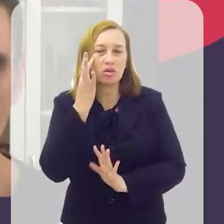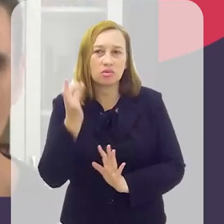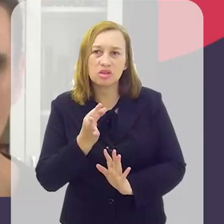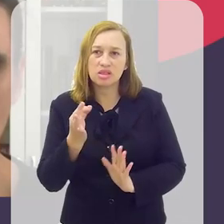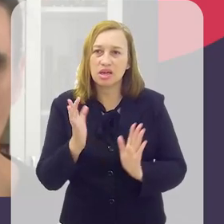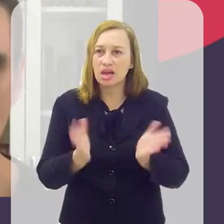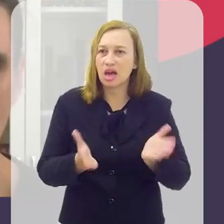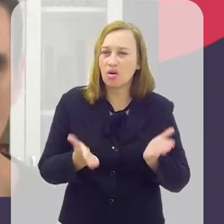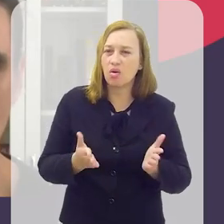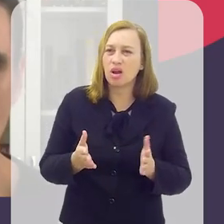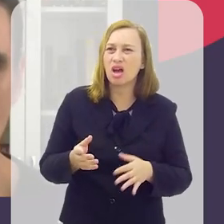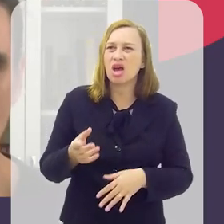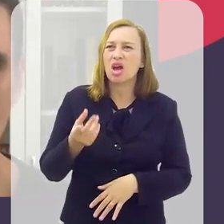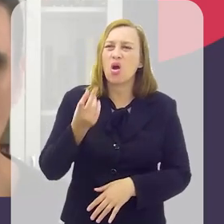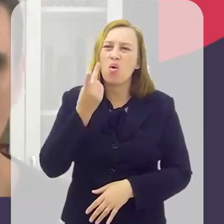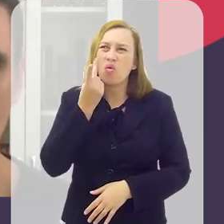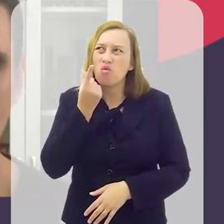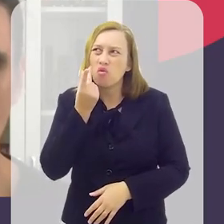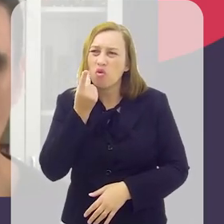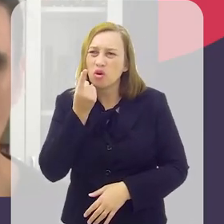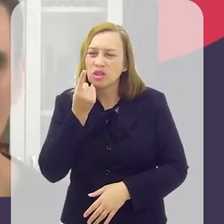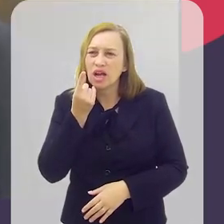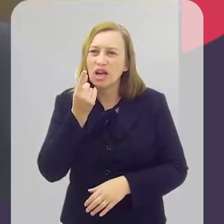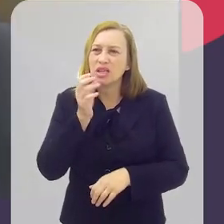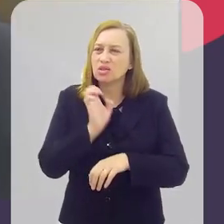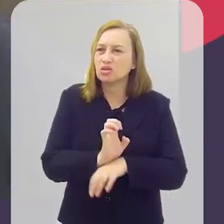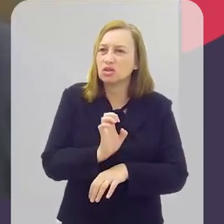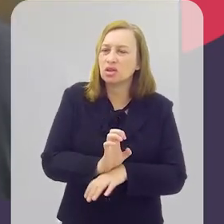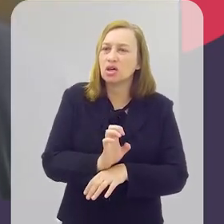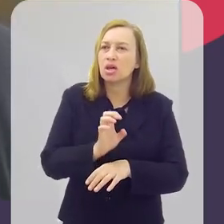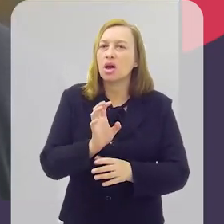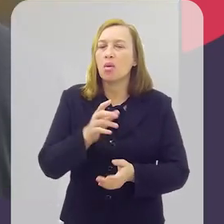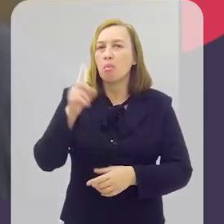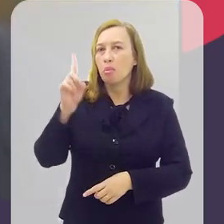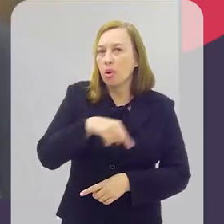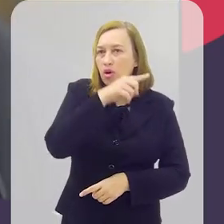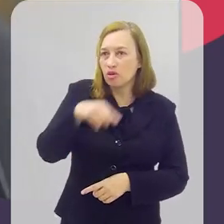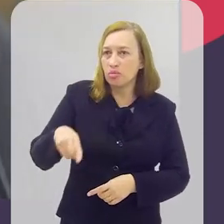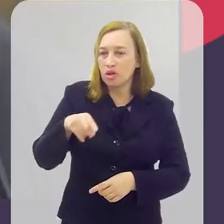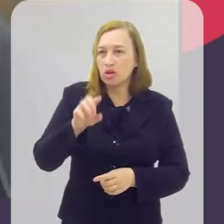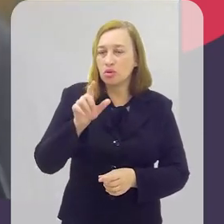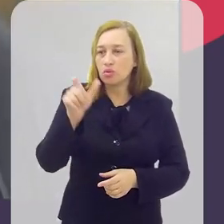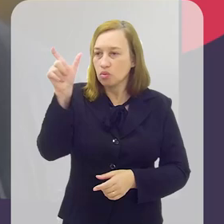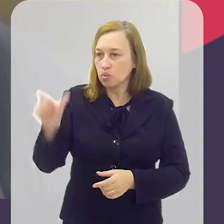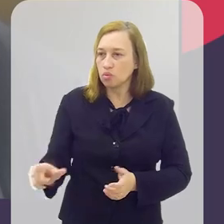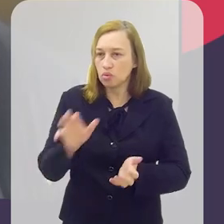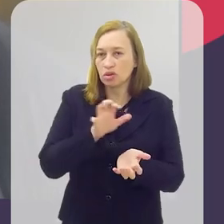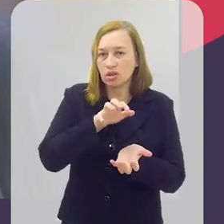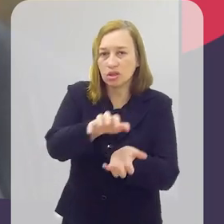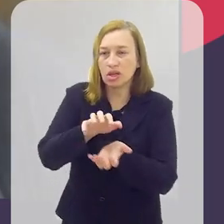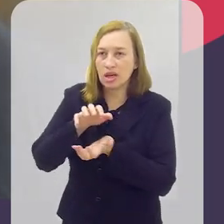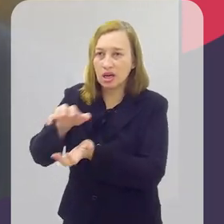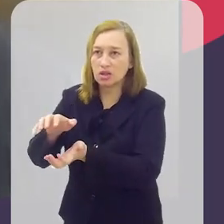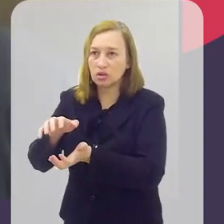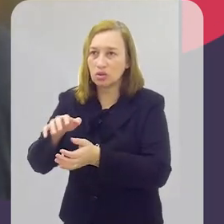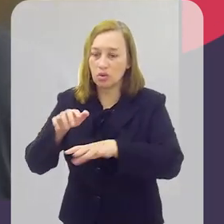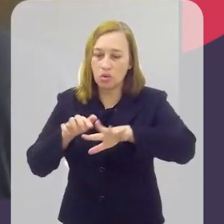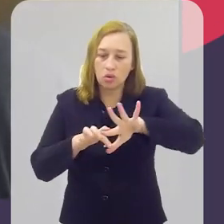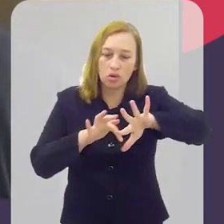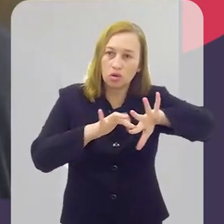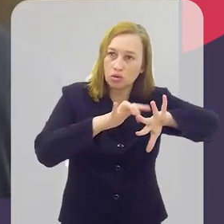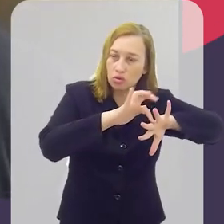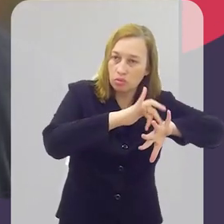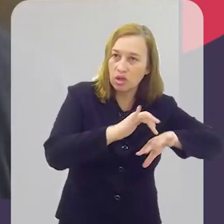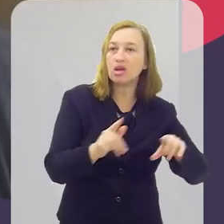saber citar aqui agora. Uma em Fortaleza, proibindo o entregador de subir. E uma lei em João Pessoa, na